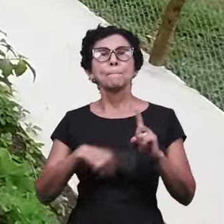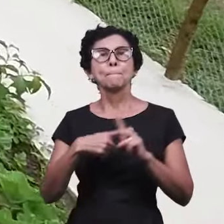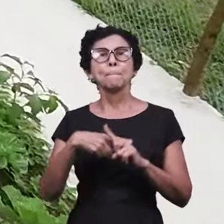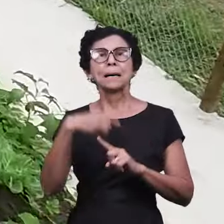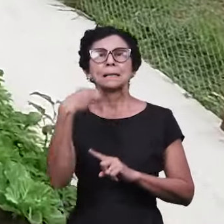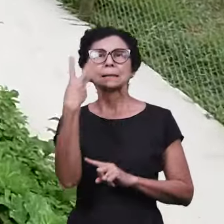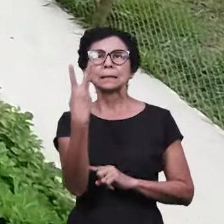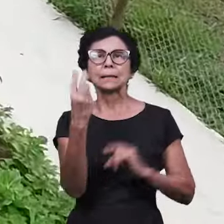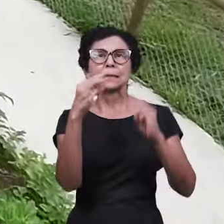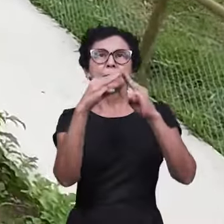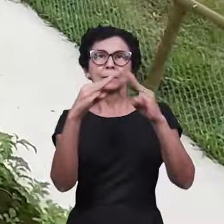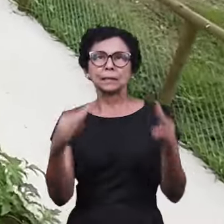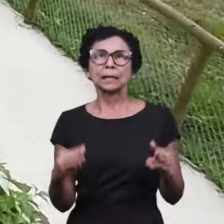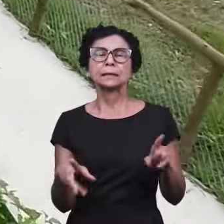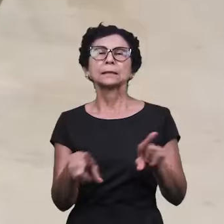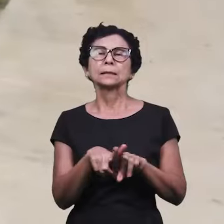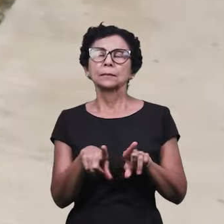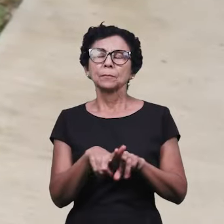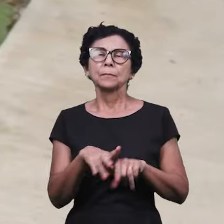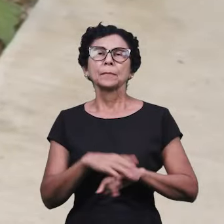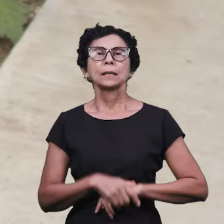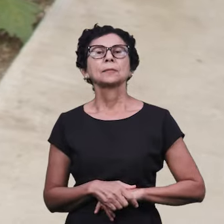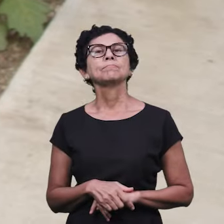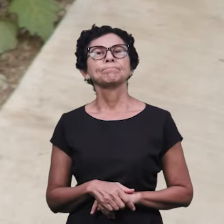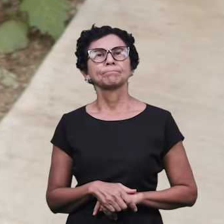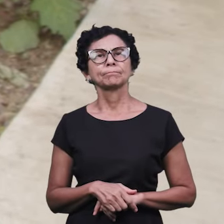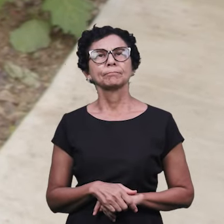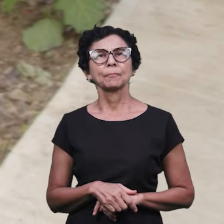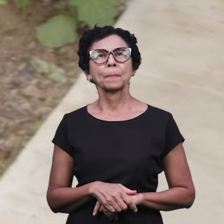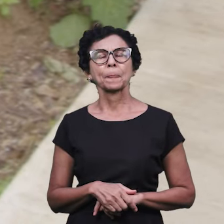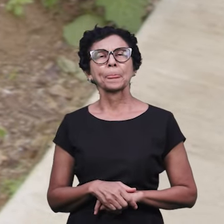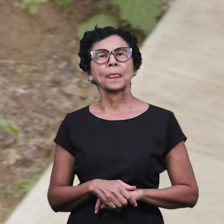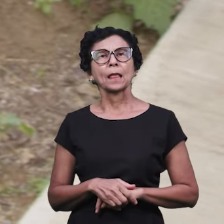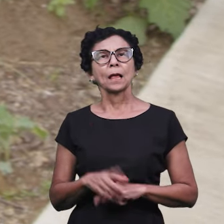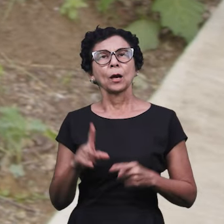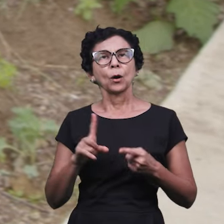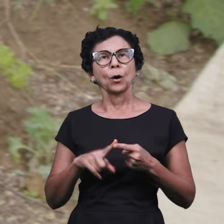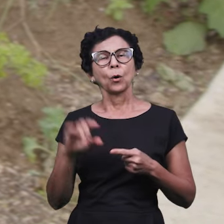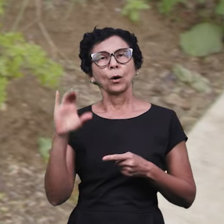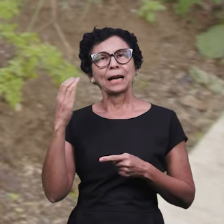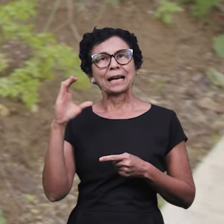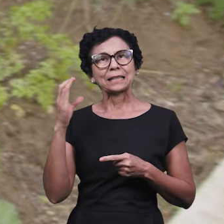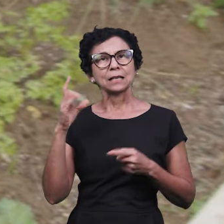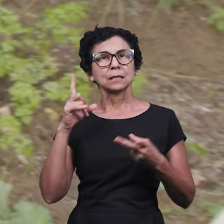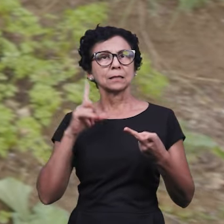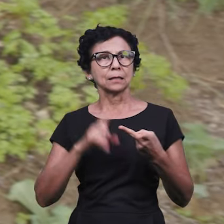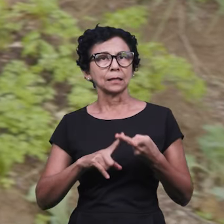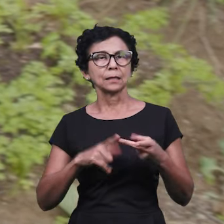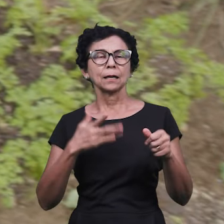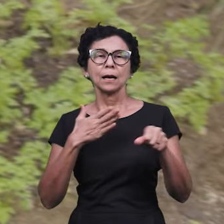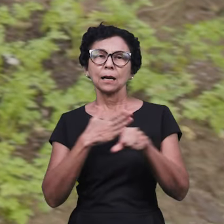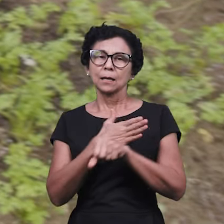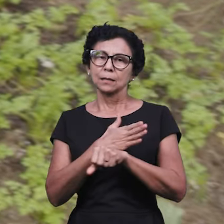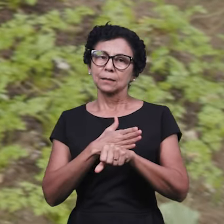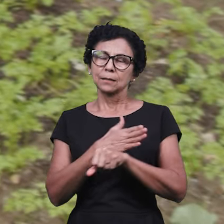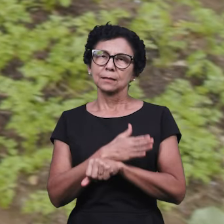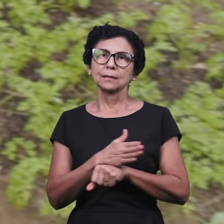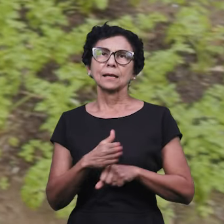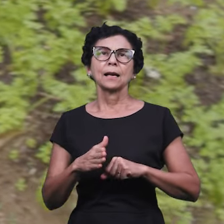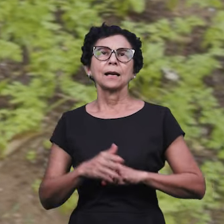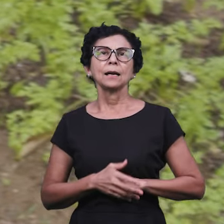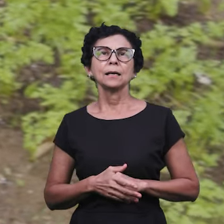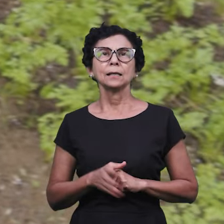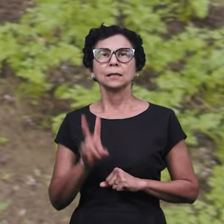atendidos com a produção local. Um no município de Cariacica e, no município de Serra, os